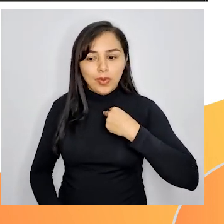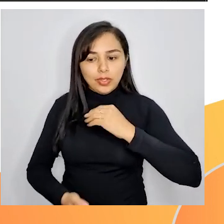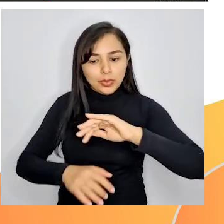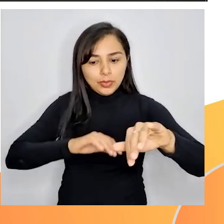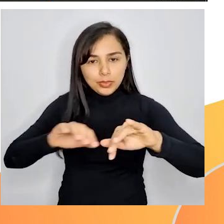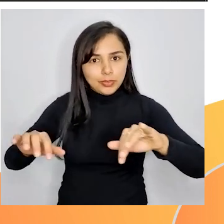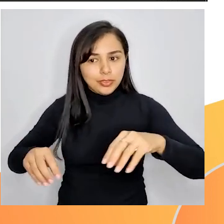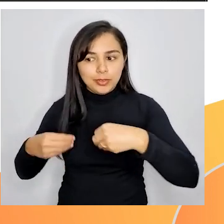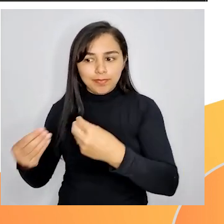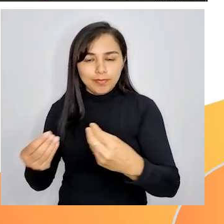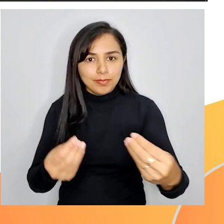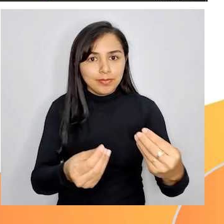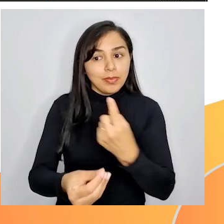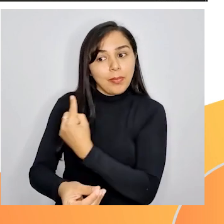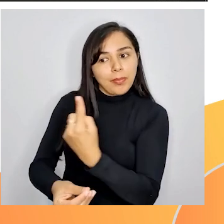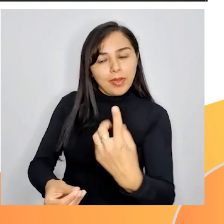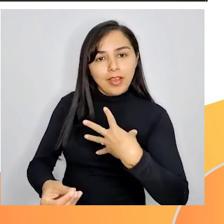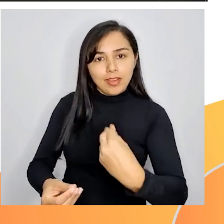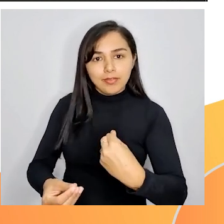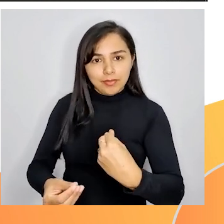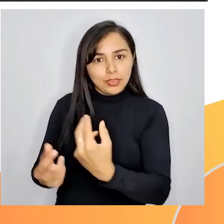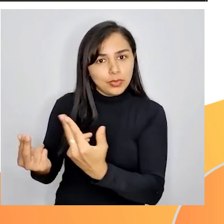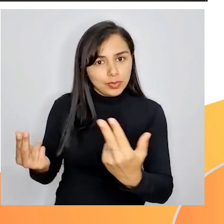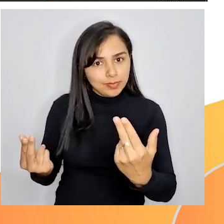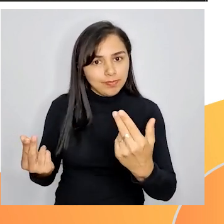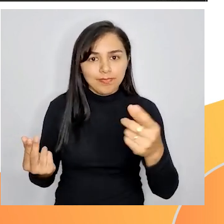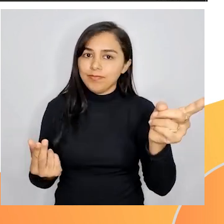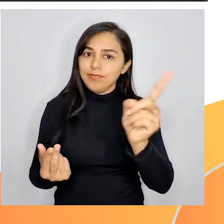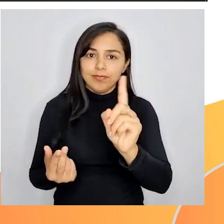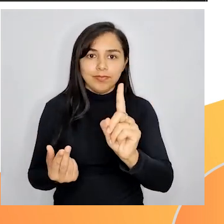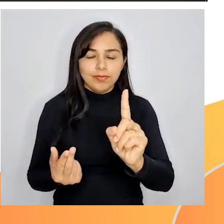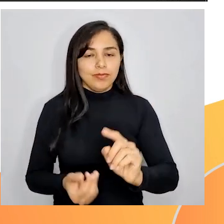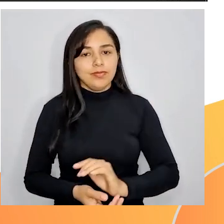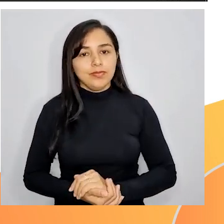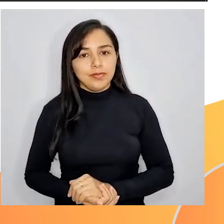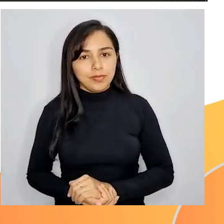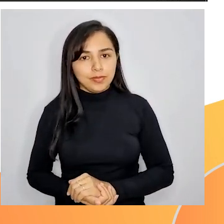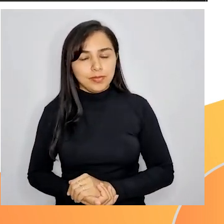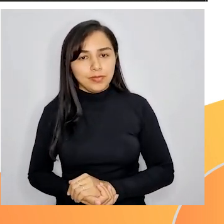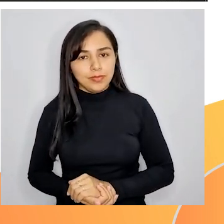igualmente para os 5 filhos. Não podemos dividir.